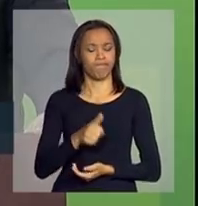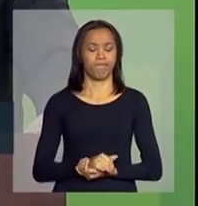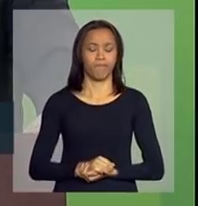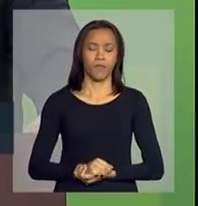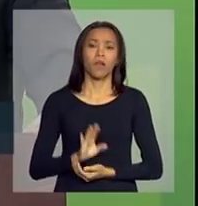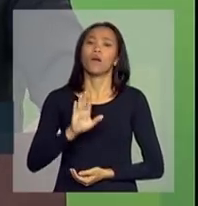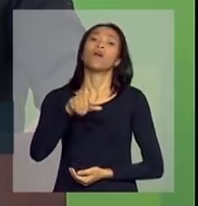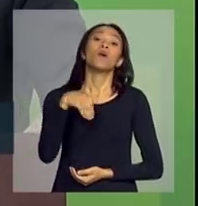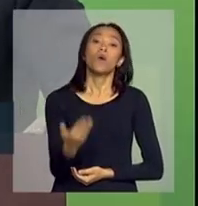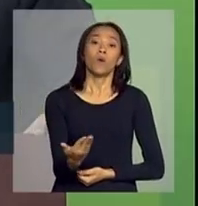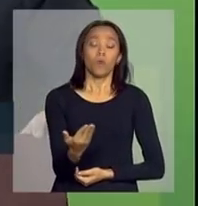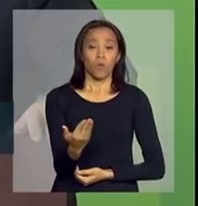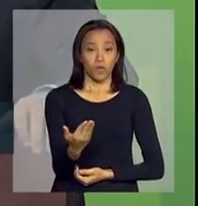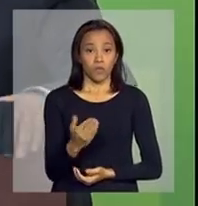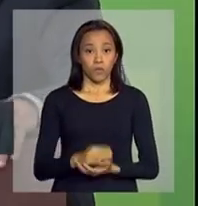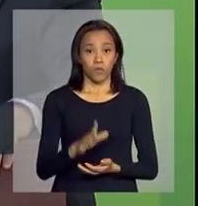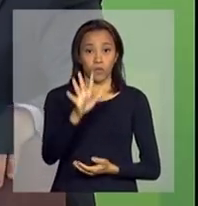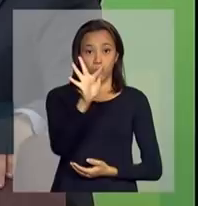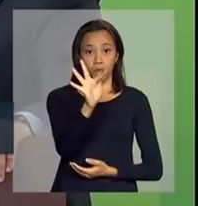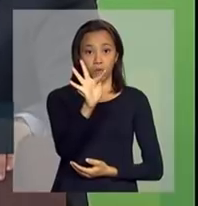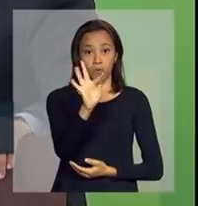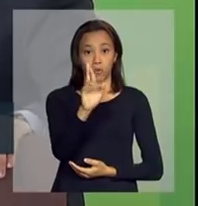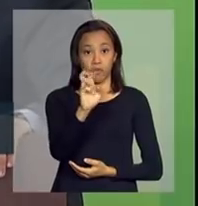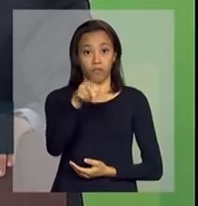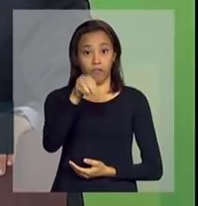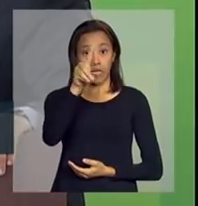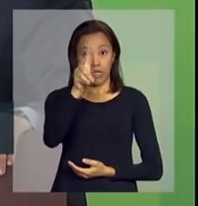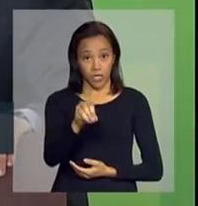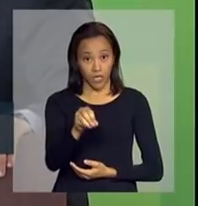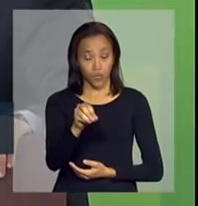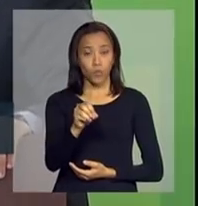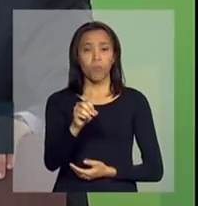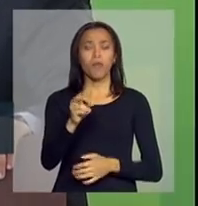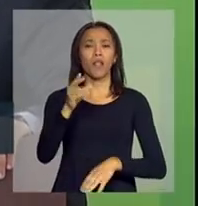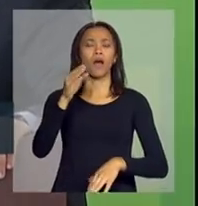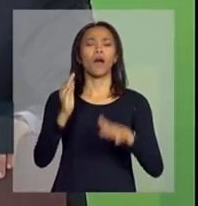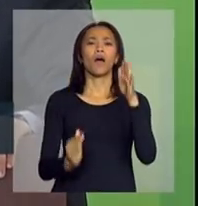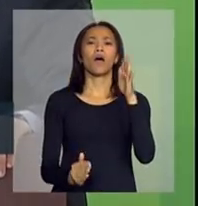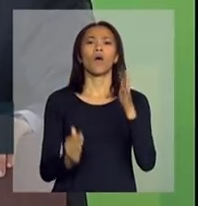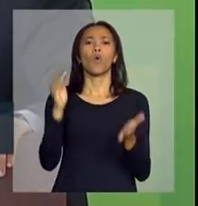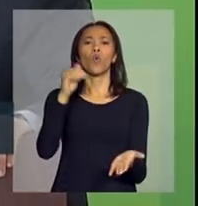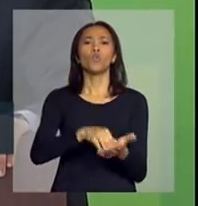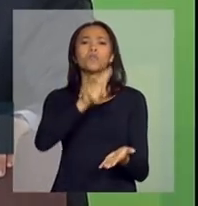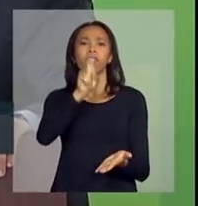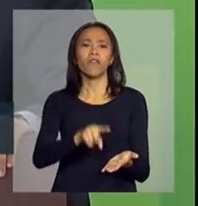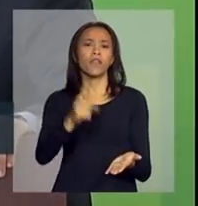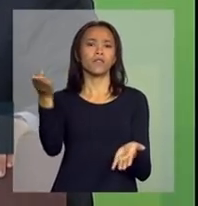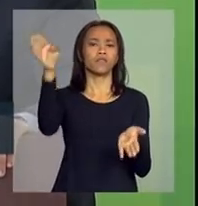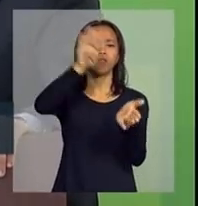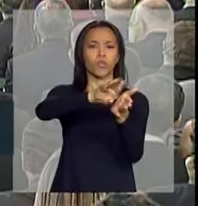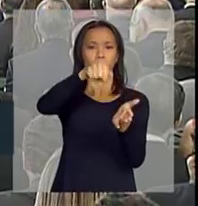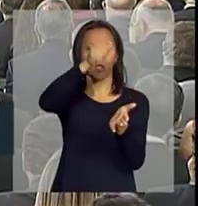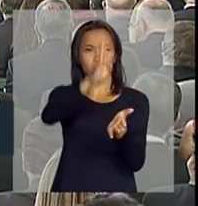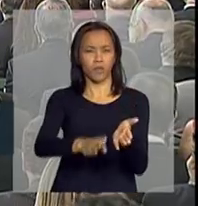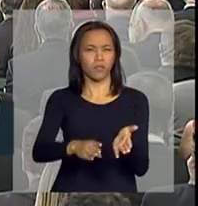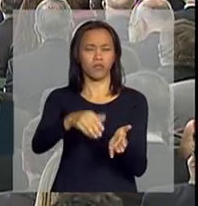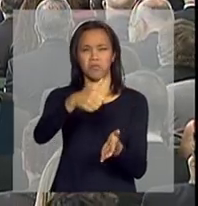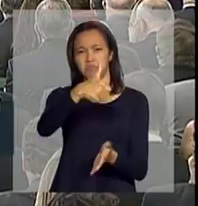quando o Fernão Brodel esteve pela última vez no Brasil por volta dos anos 80.